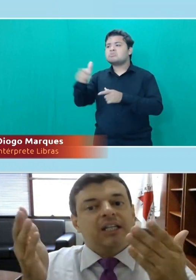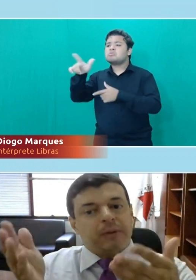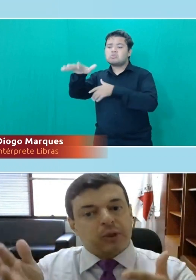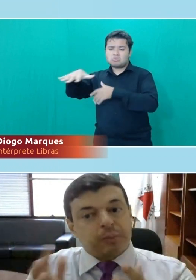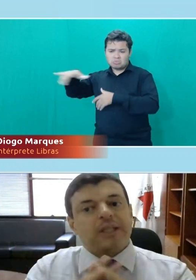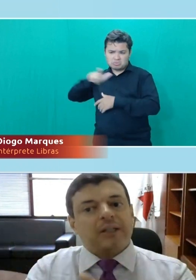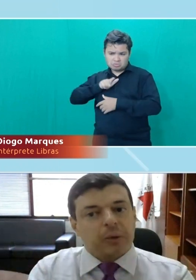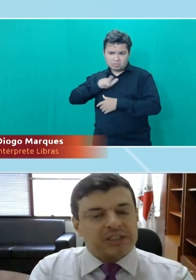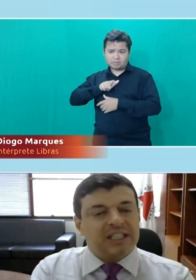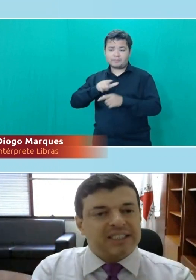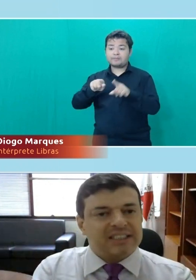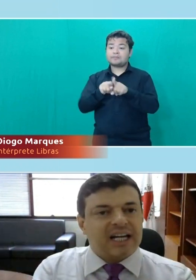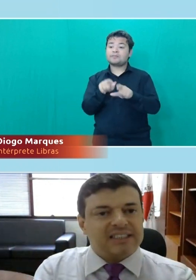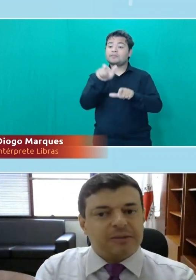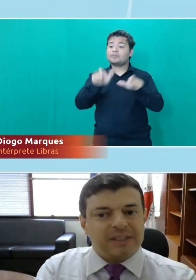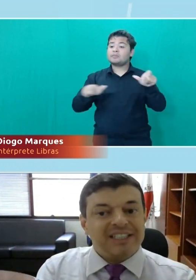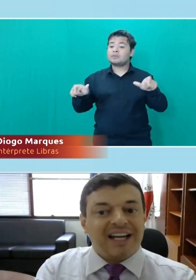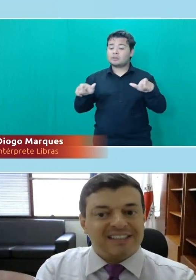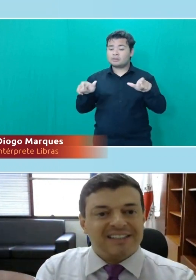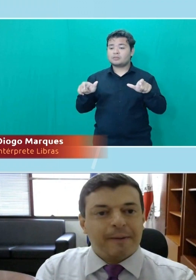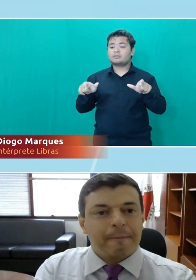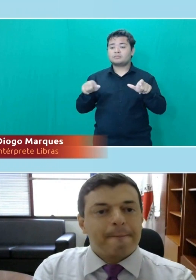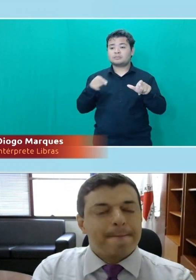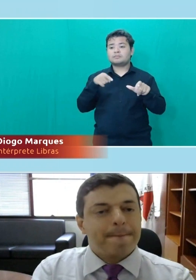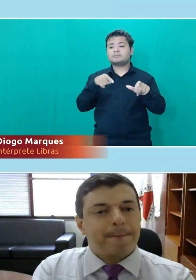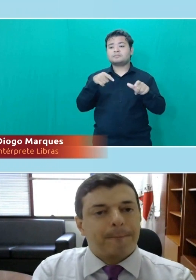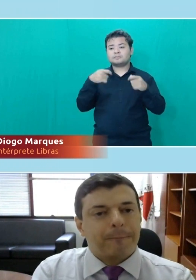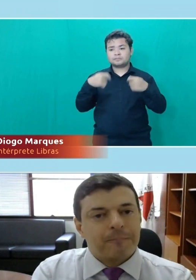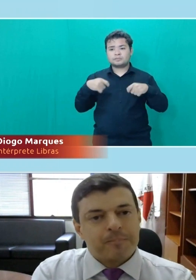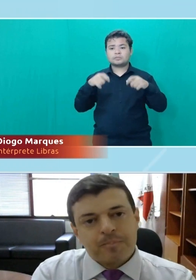das pessoas portadoras de necessidades especiais.